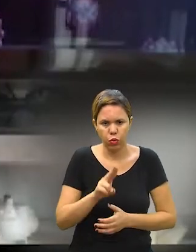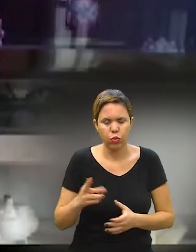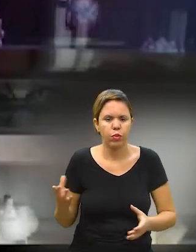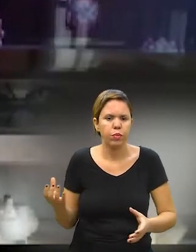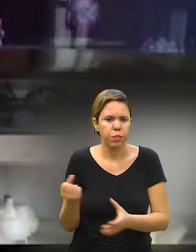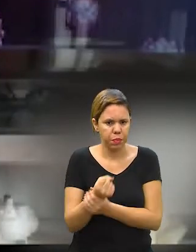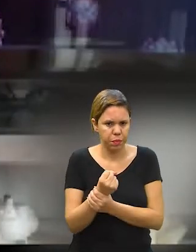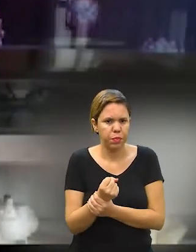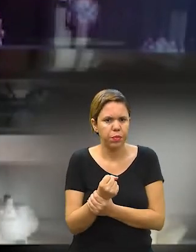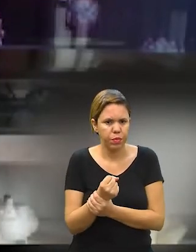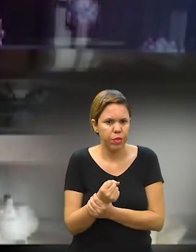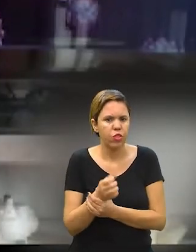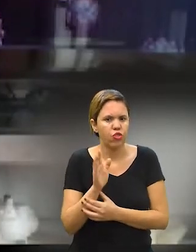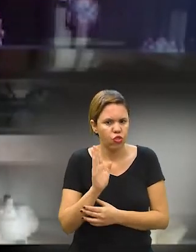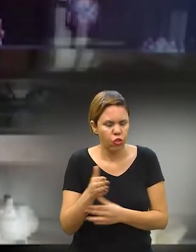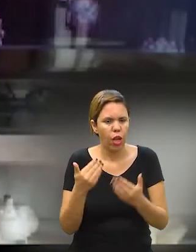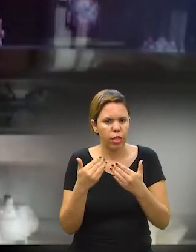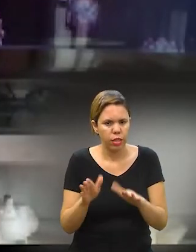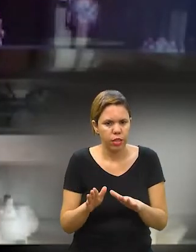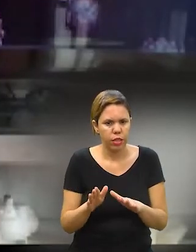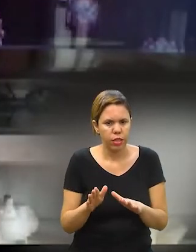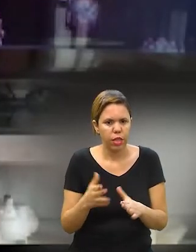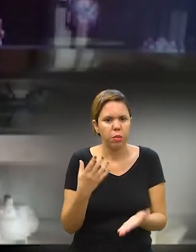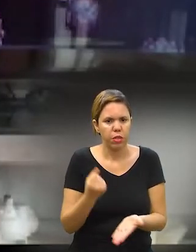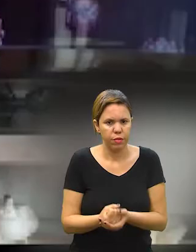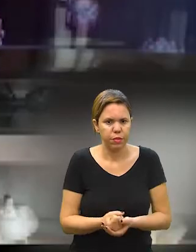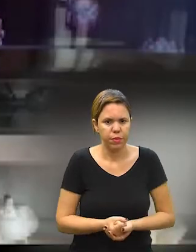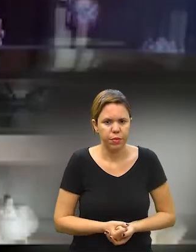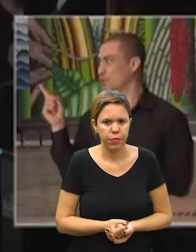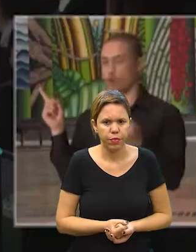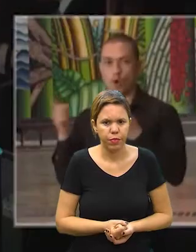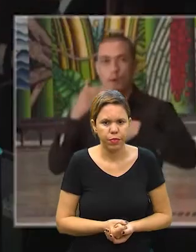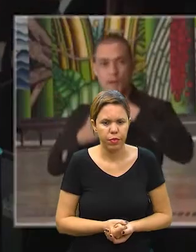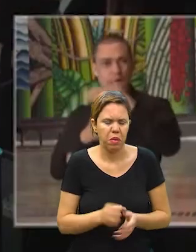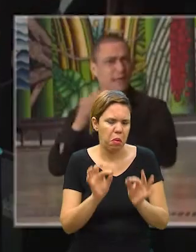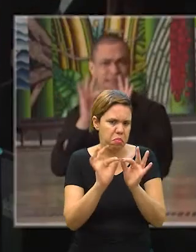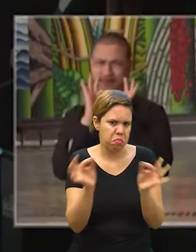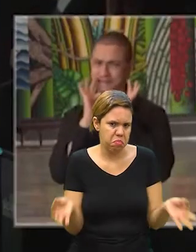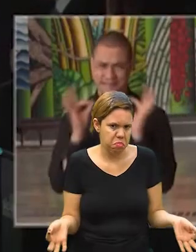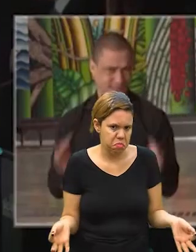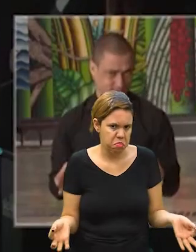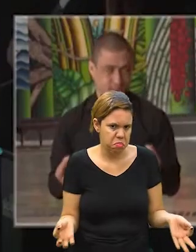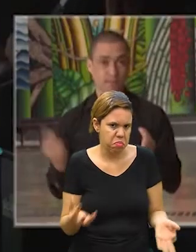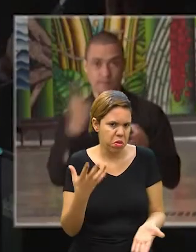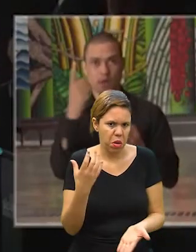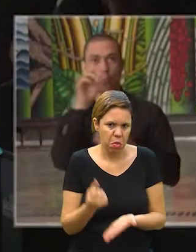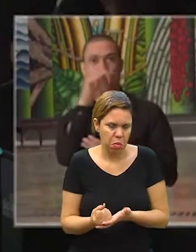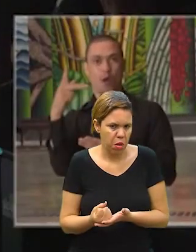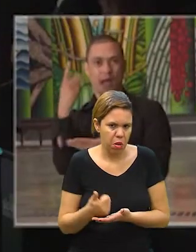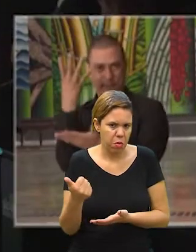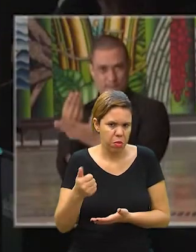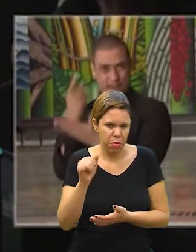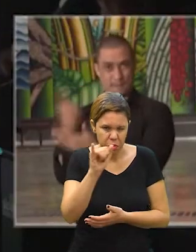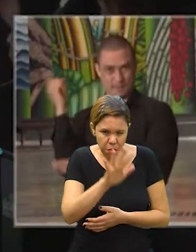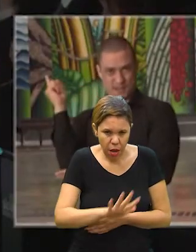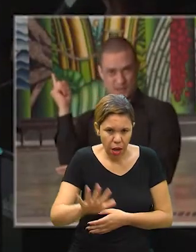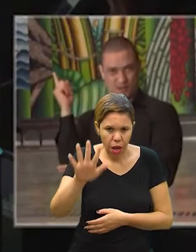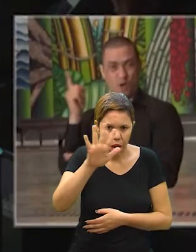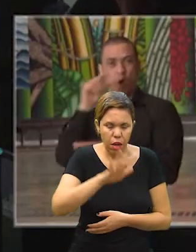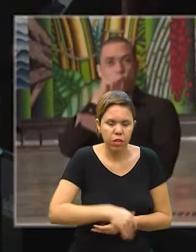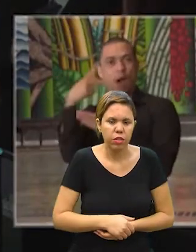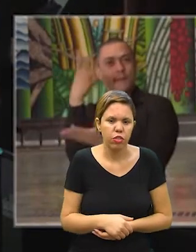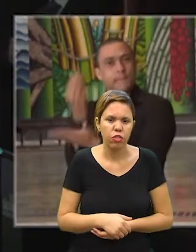seja seguro e que já está disponível para baixar. É muito simples, você baixa o aplicativo ali na primeira imagem,